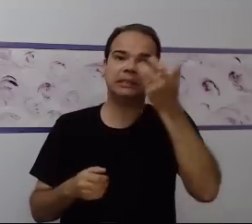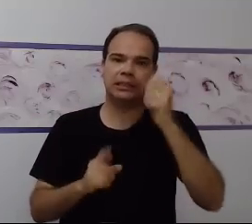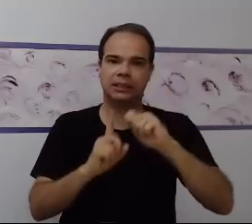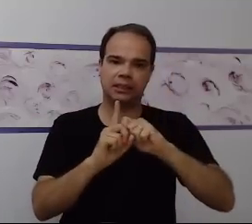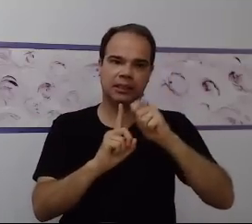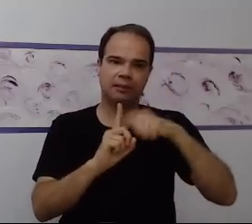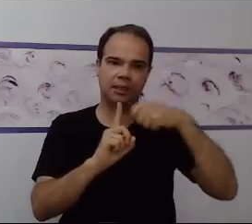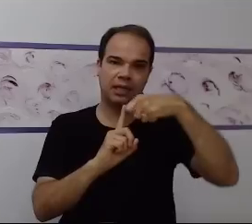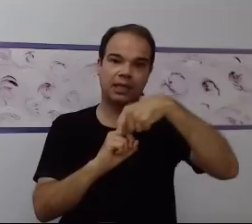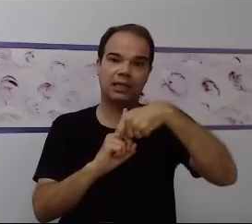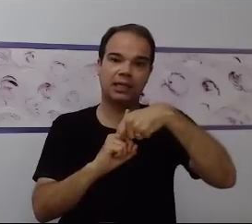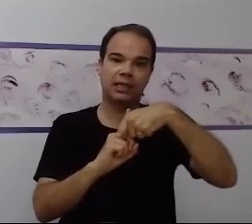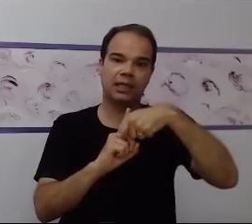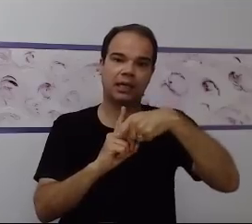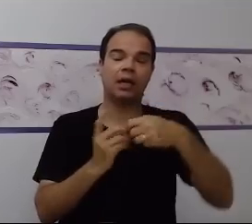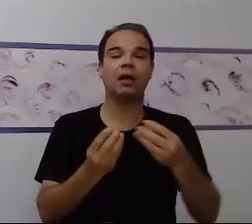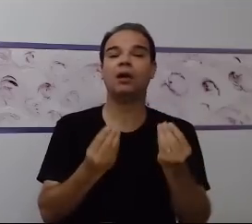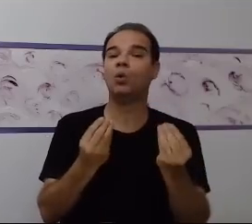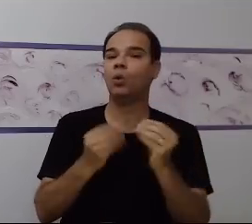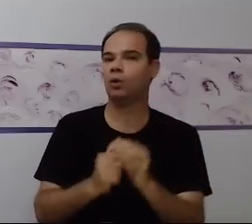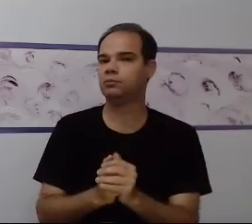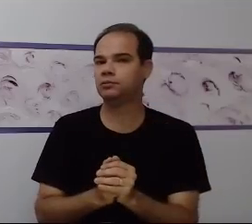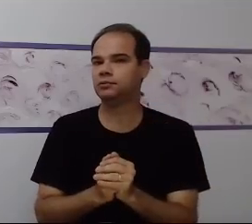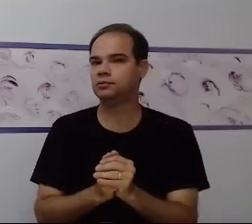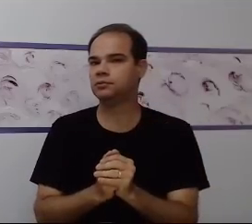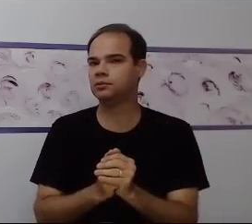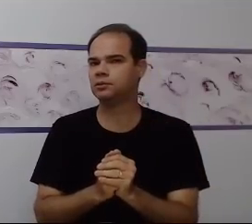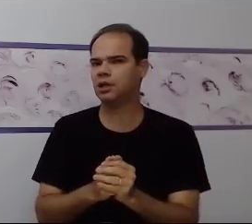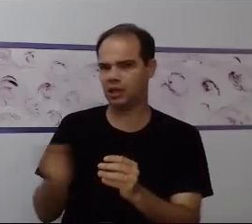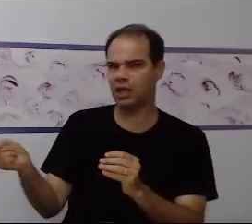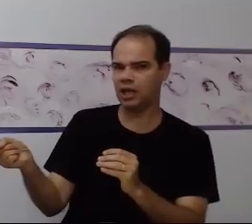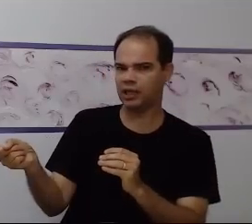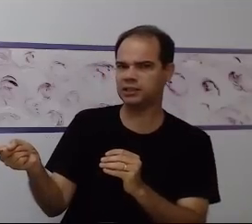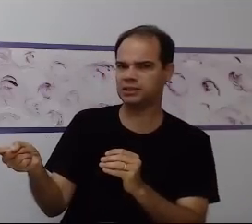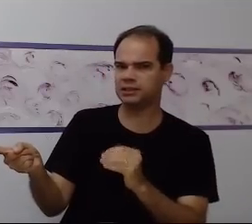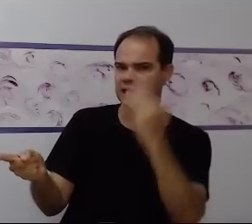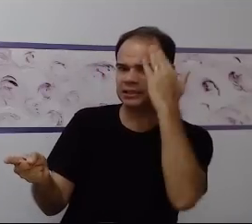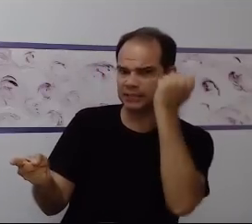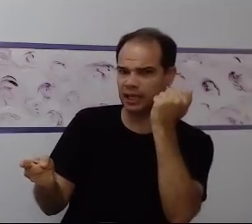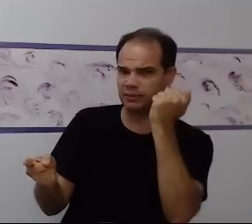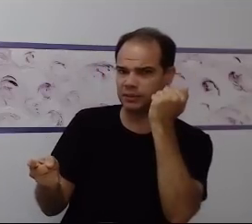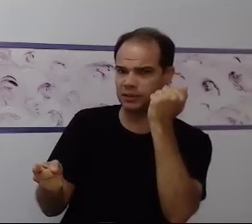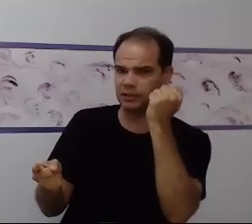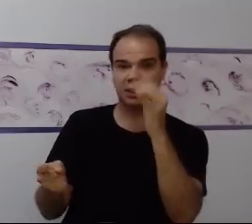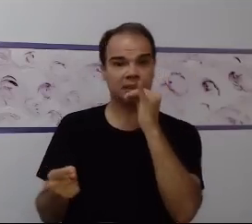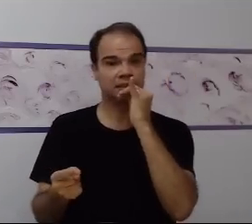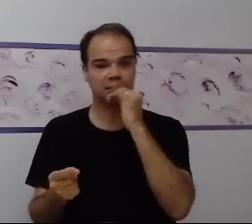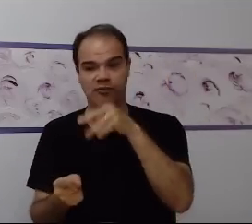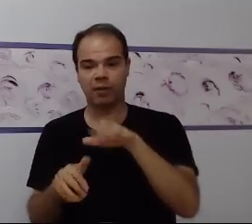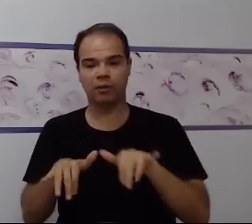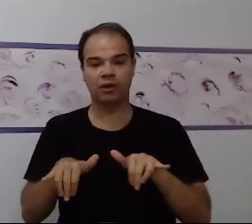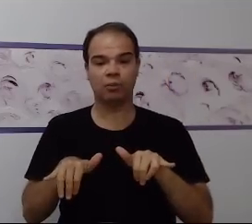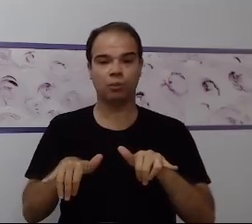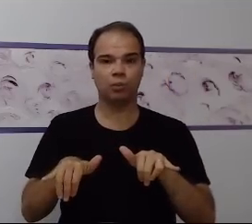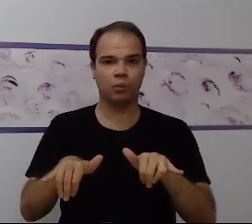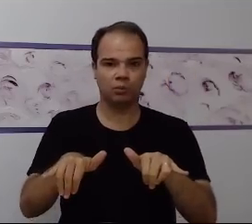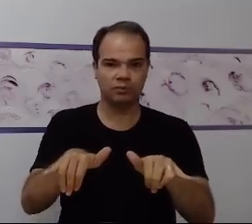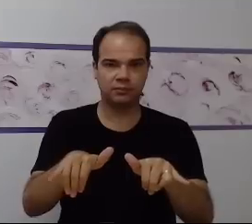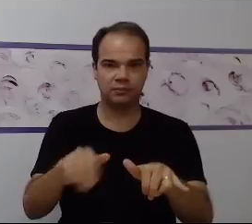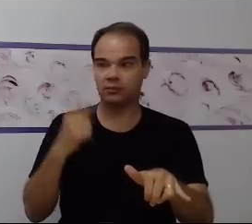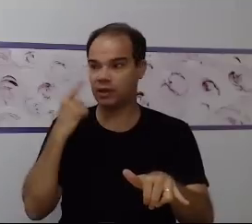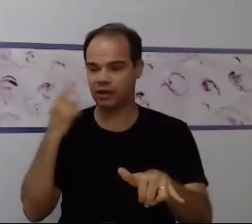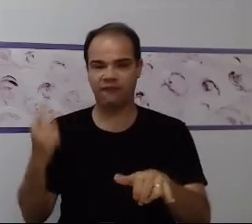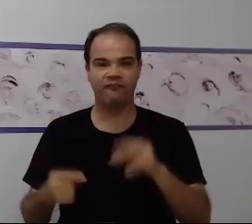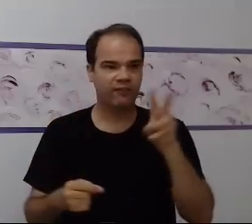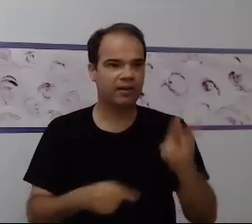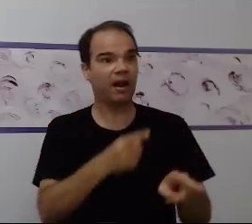banana, dentro do contexto real, é as frutas que ela vai encontrar lá fora. Porque o aprendizado de dentro da escola